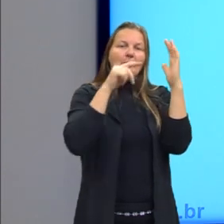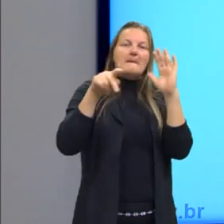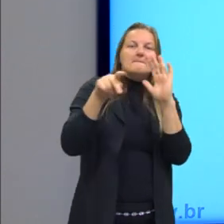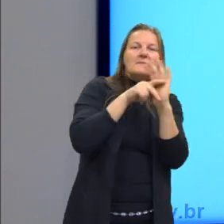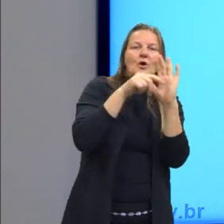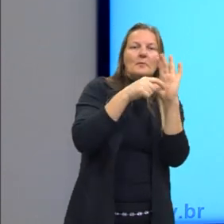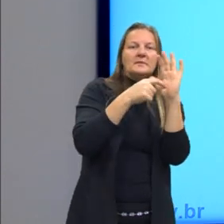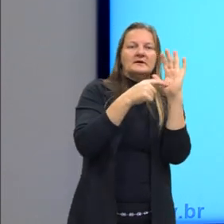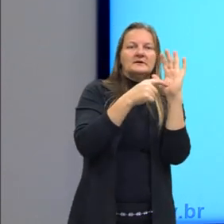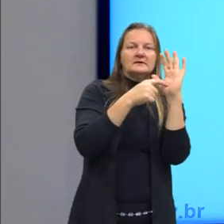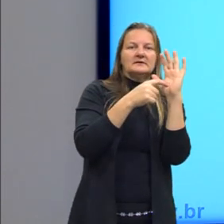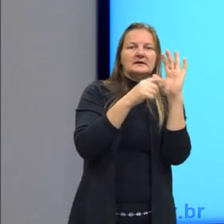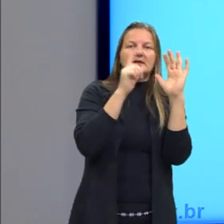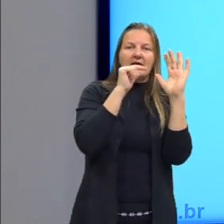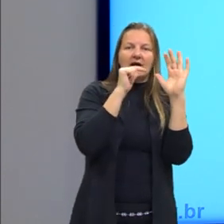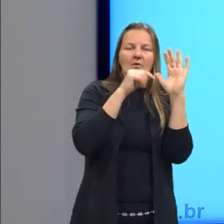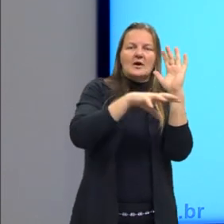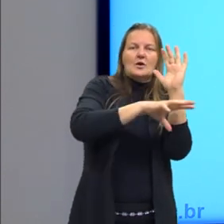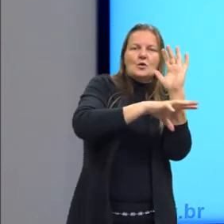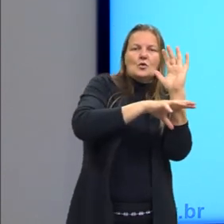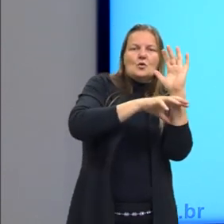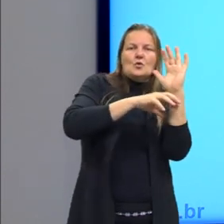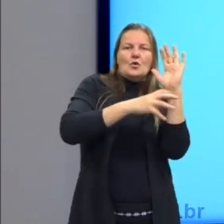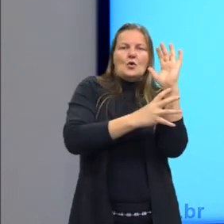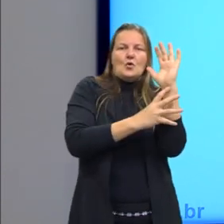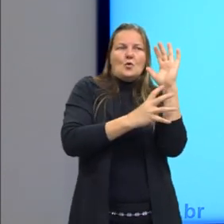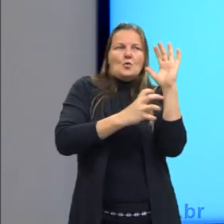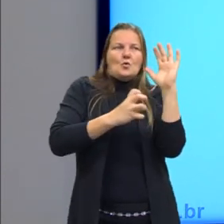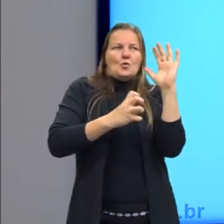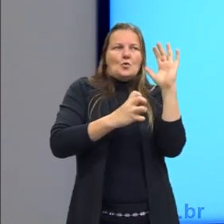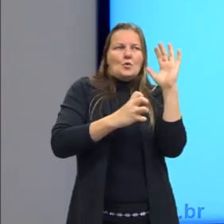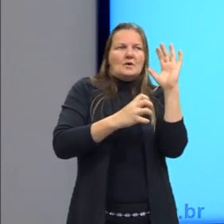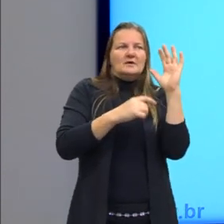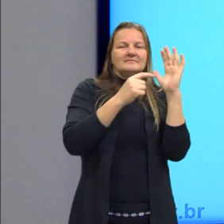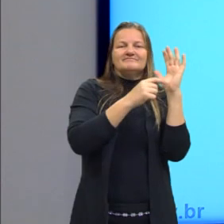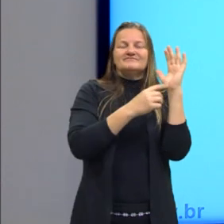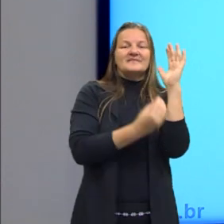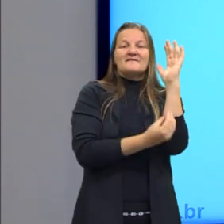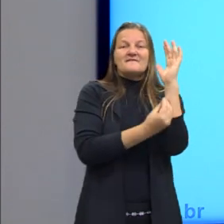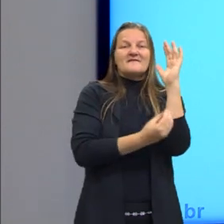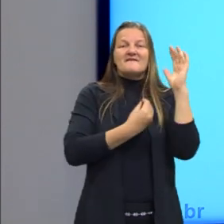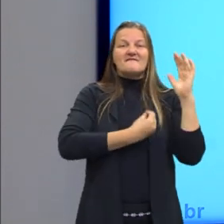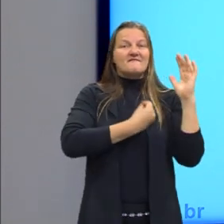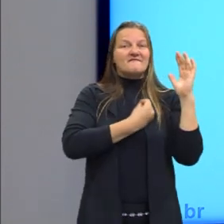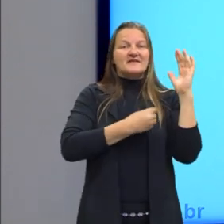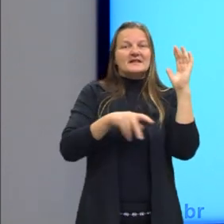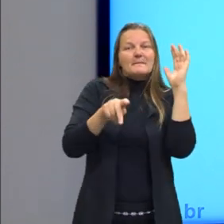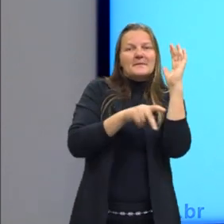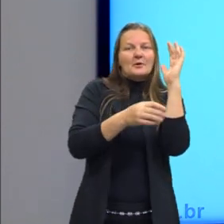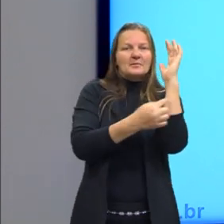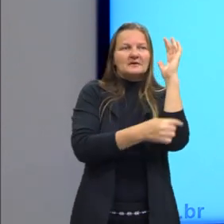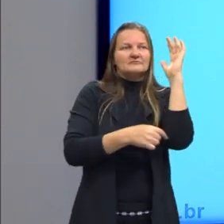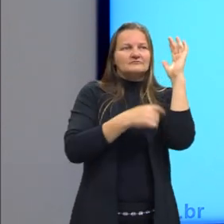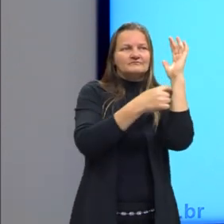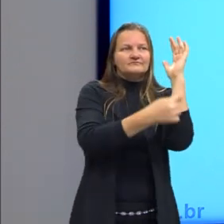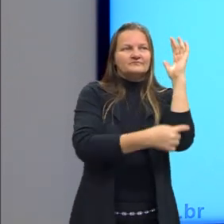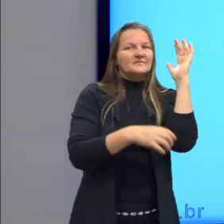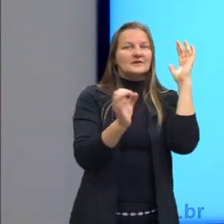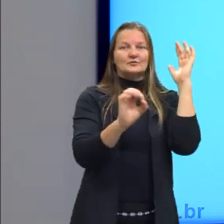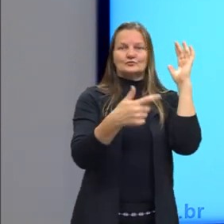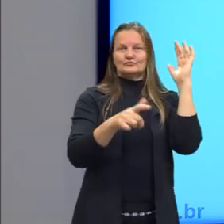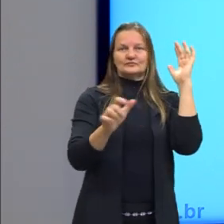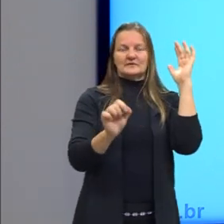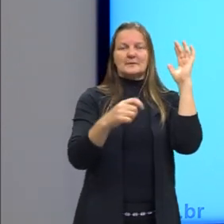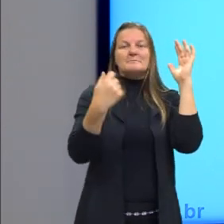que é um meio menos concentrado, e torna o meio inviável para o desenvolvimento de micro-organismos. Por quê? Como eu falei, eles